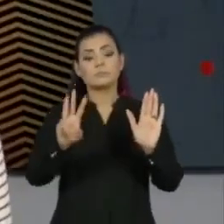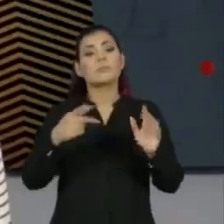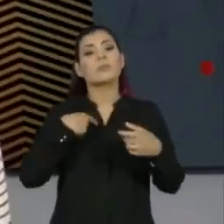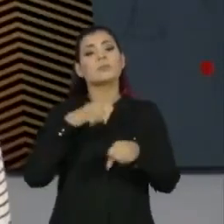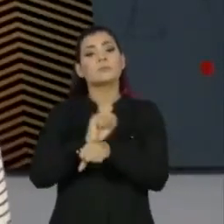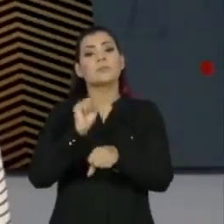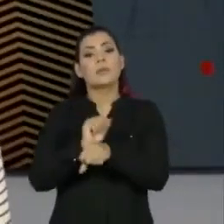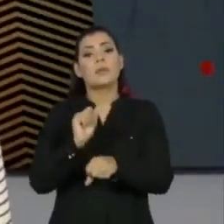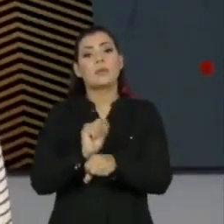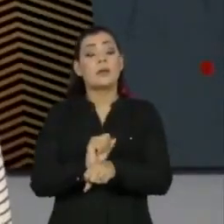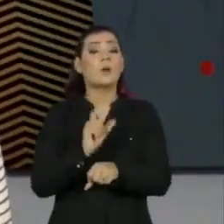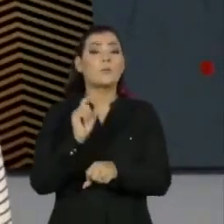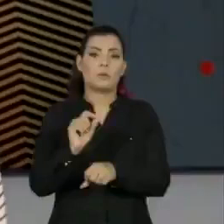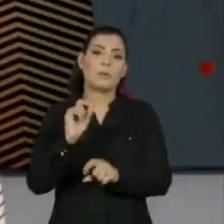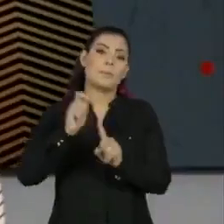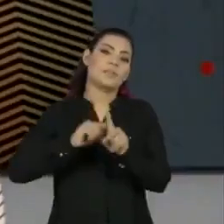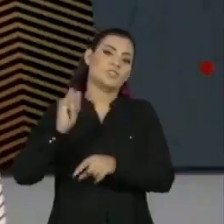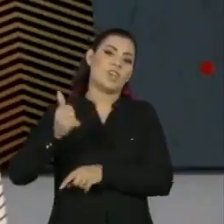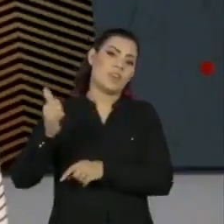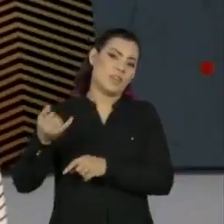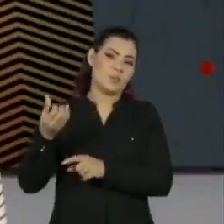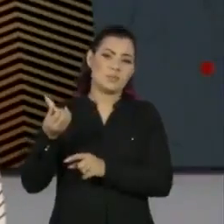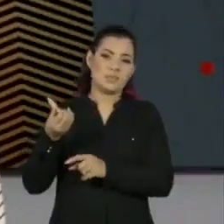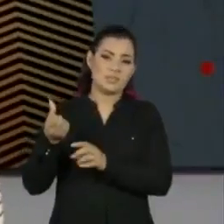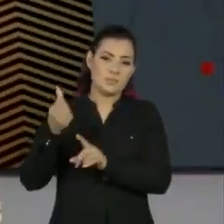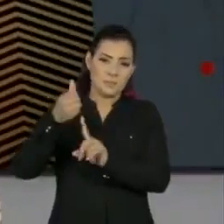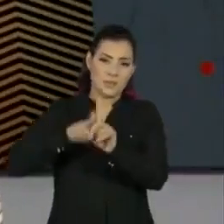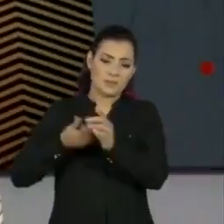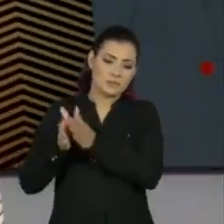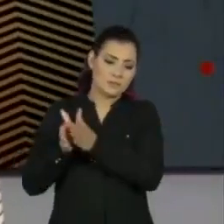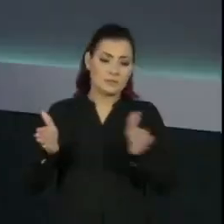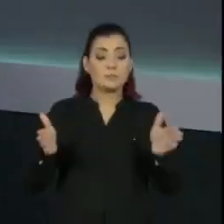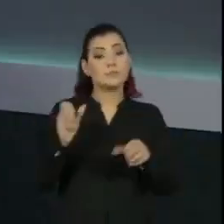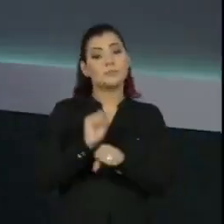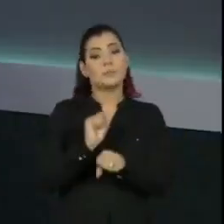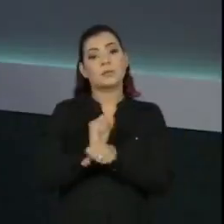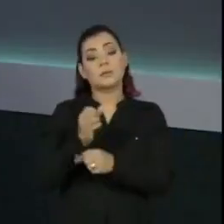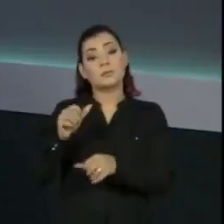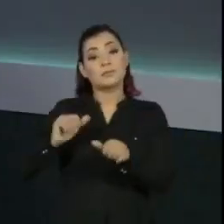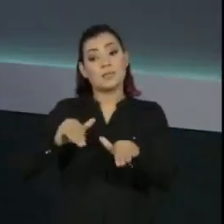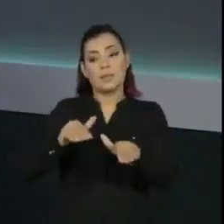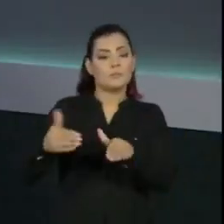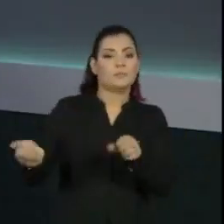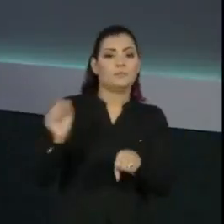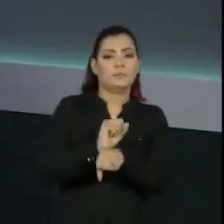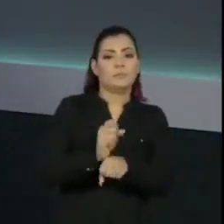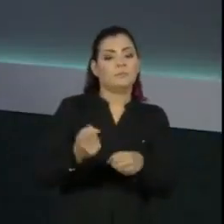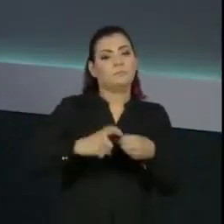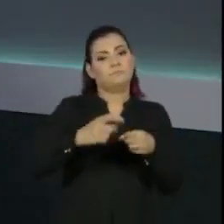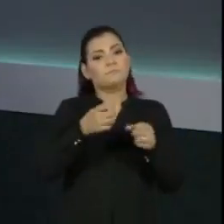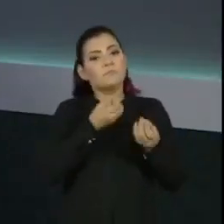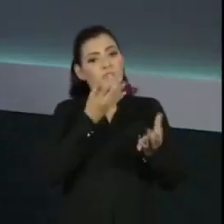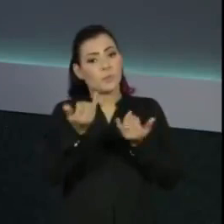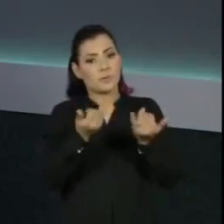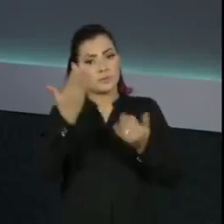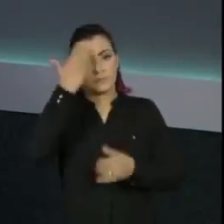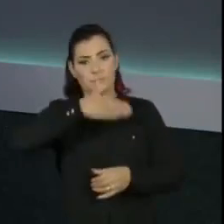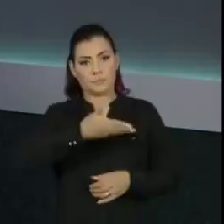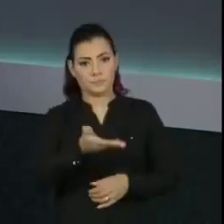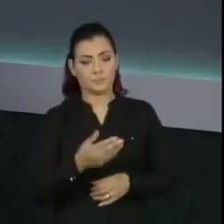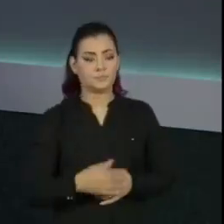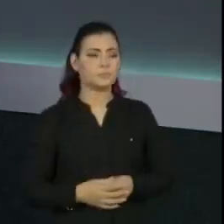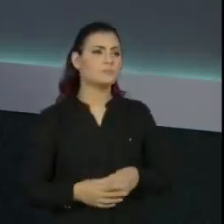no primeiro semestre do ano, e esses dados do IBGE saíram agora em setembro. Ajuda a gente a entender uma coisa, Adriana.